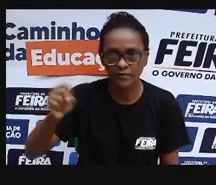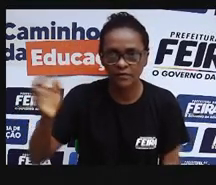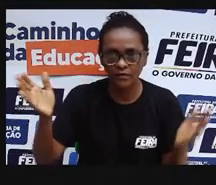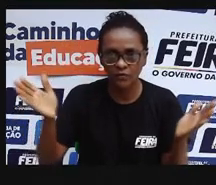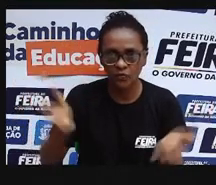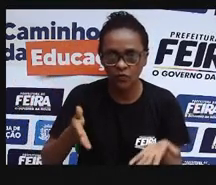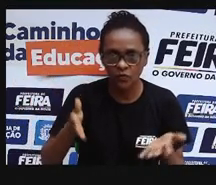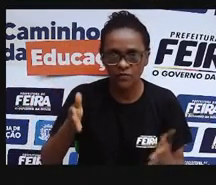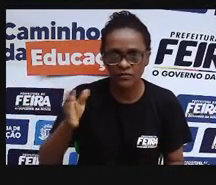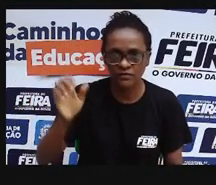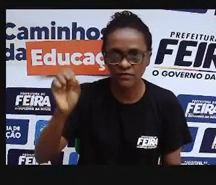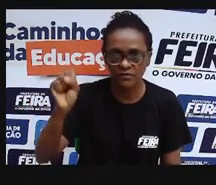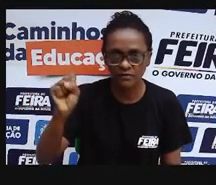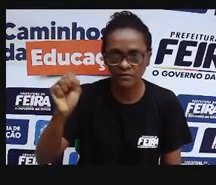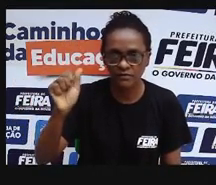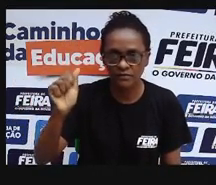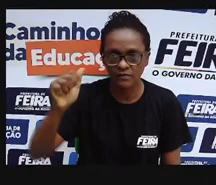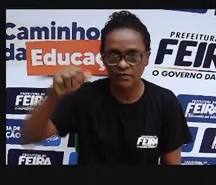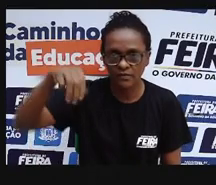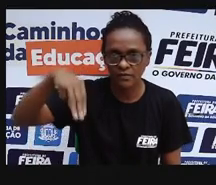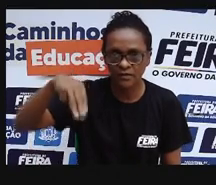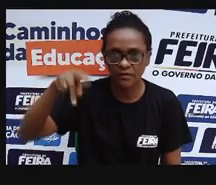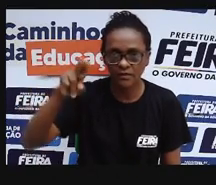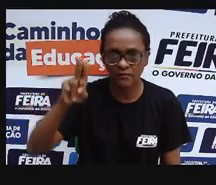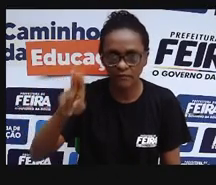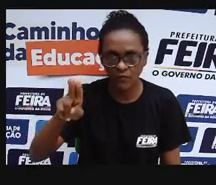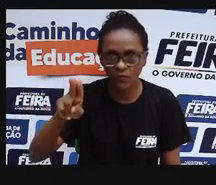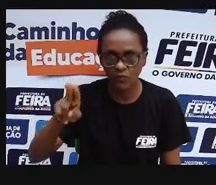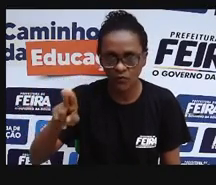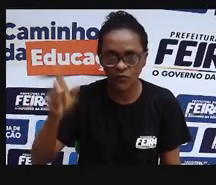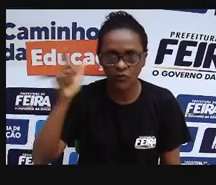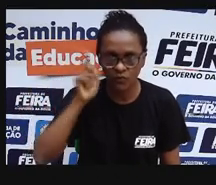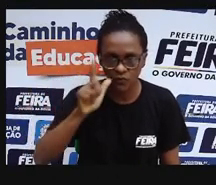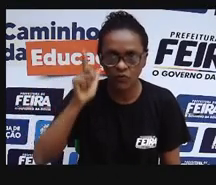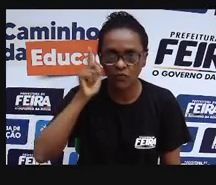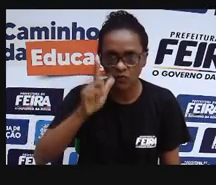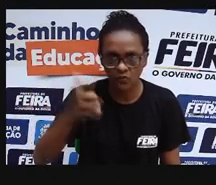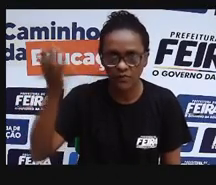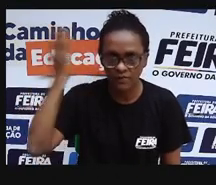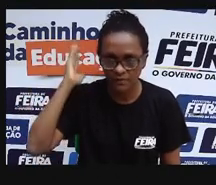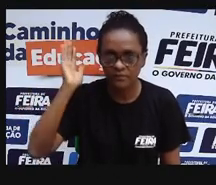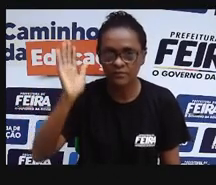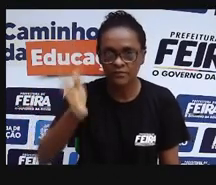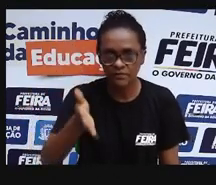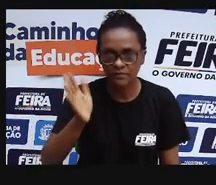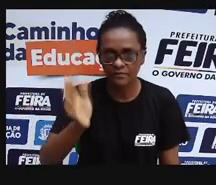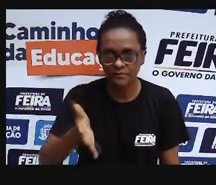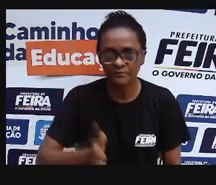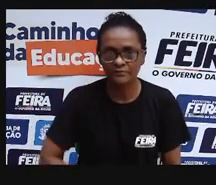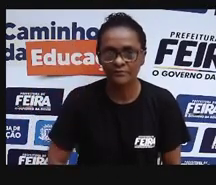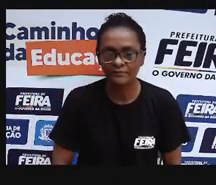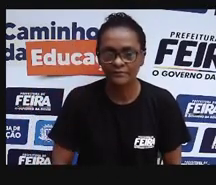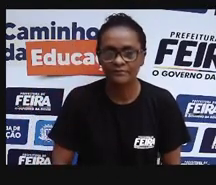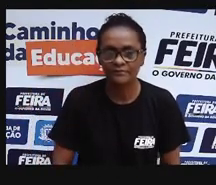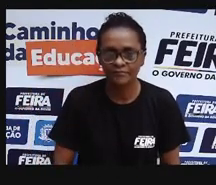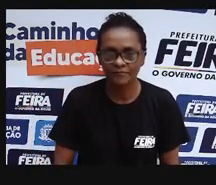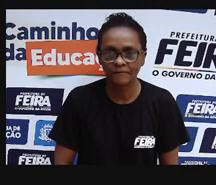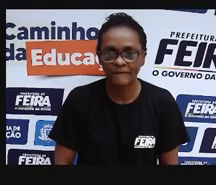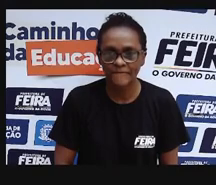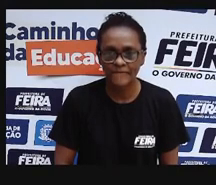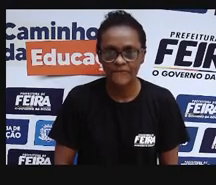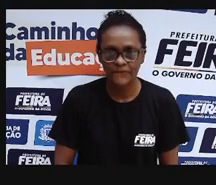dia nós chamamos de SAMU. E tudo isso foram direitos conquistados, tá? Por todos nós, pela nossa população.